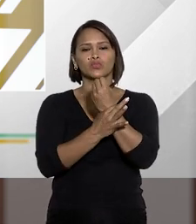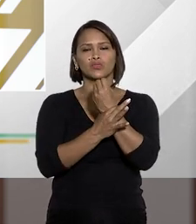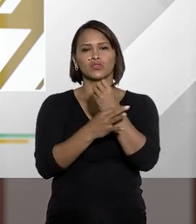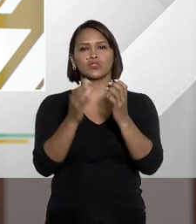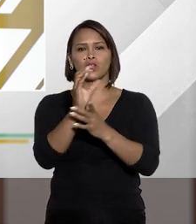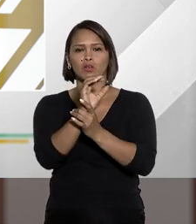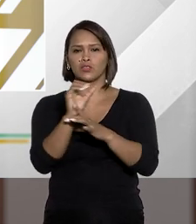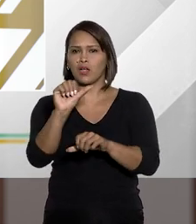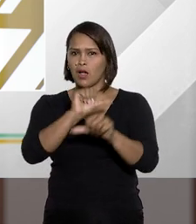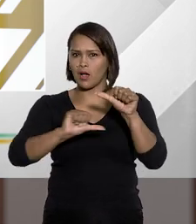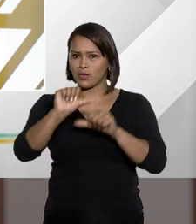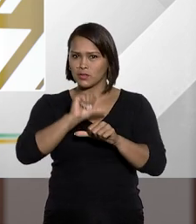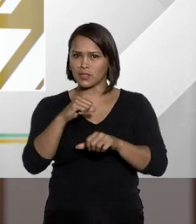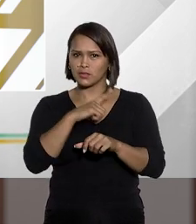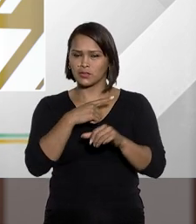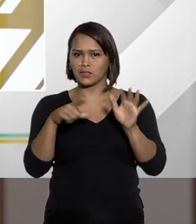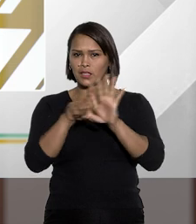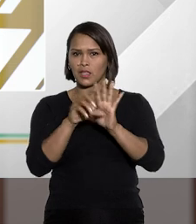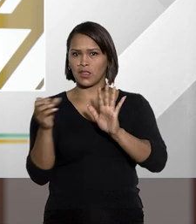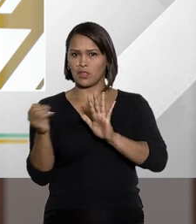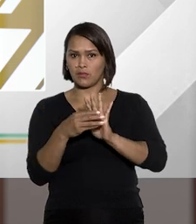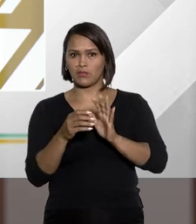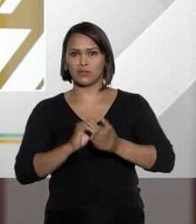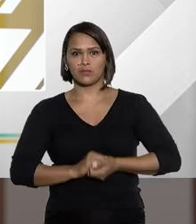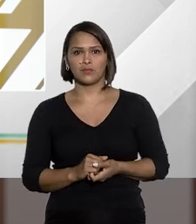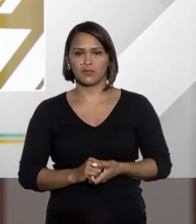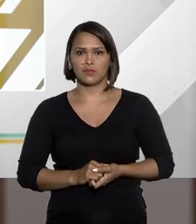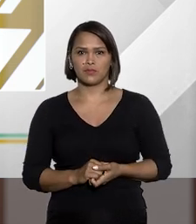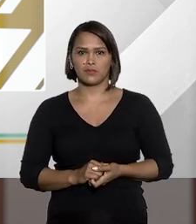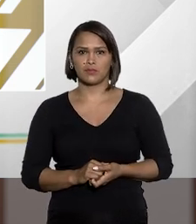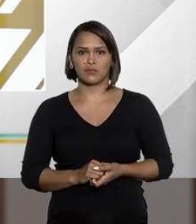de algemas? Houve alguma alteração pela nova legislação?